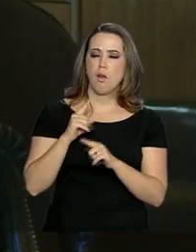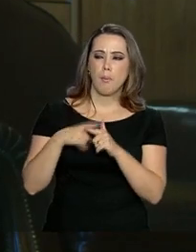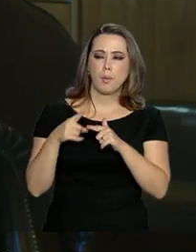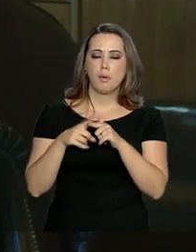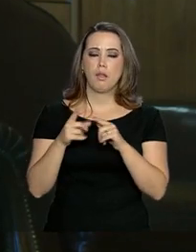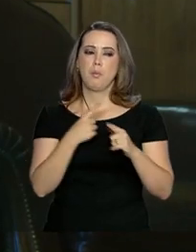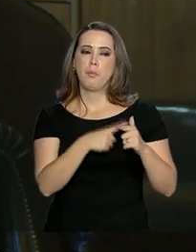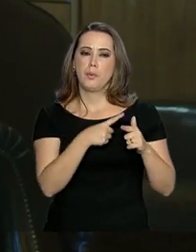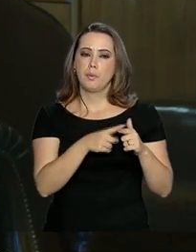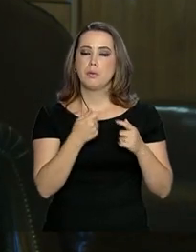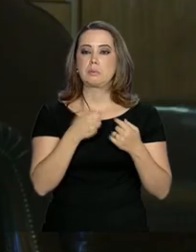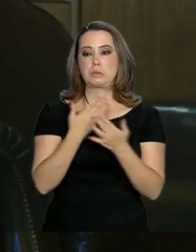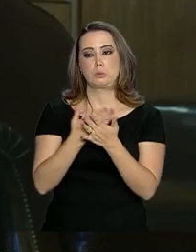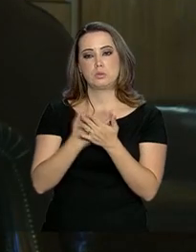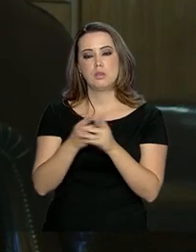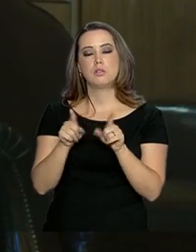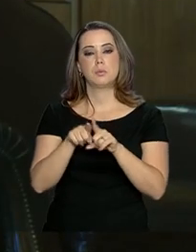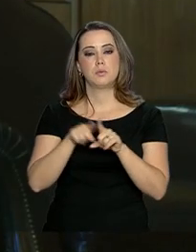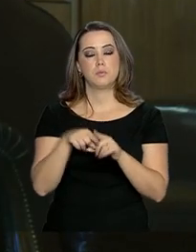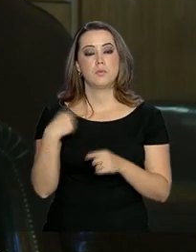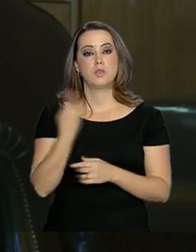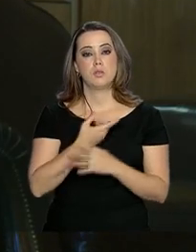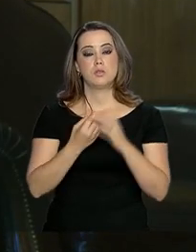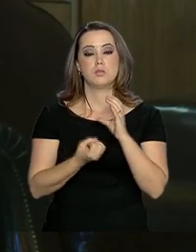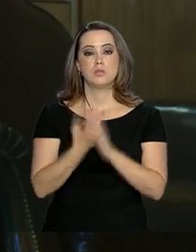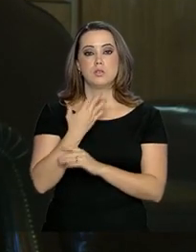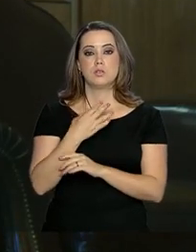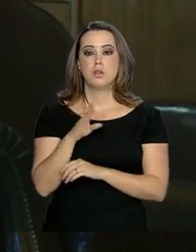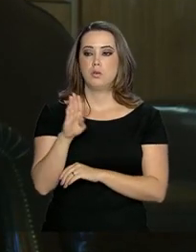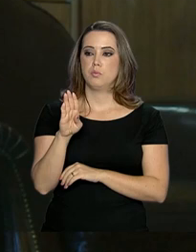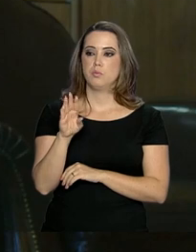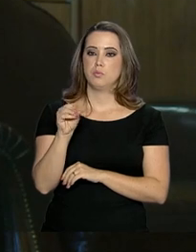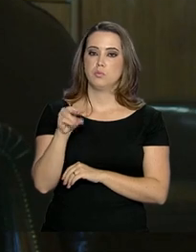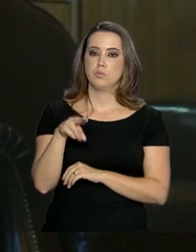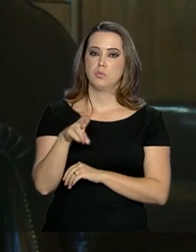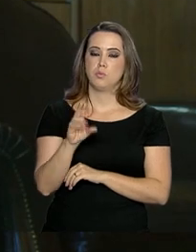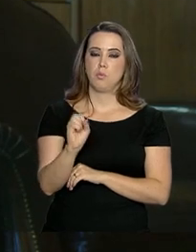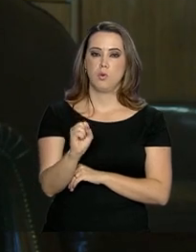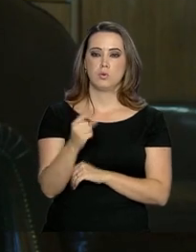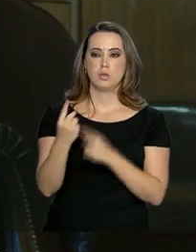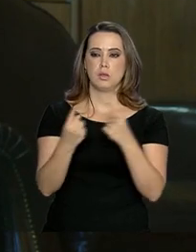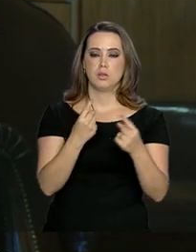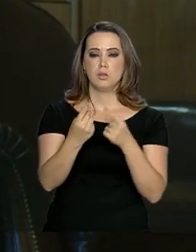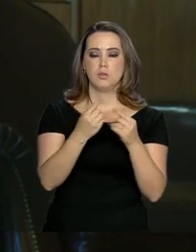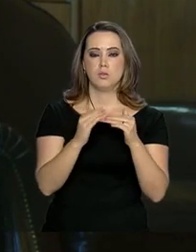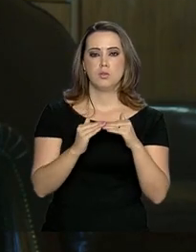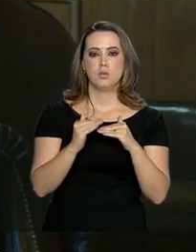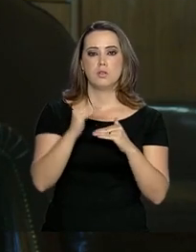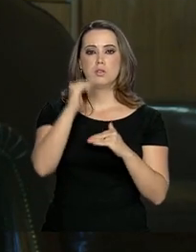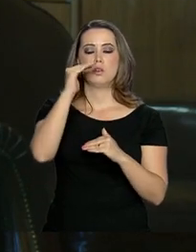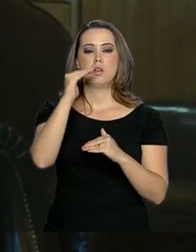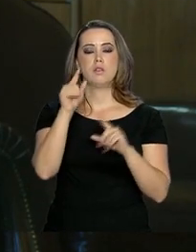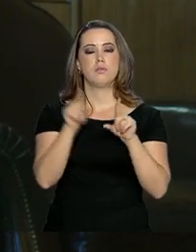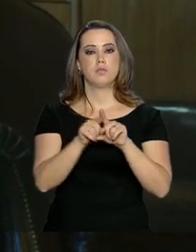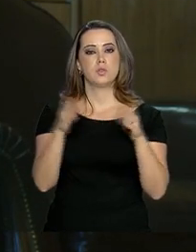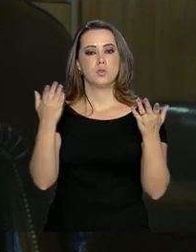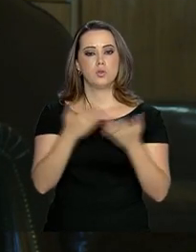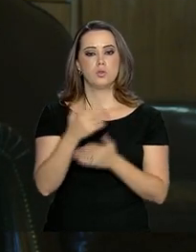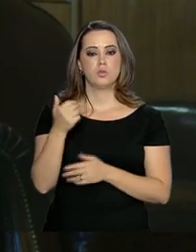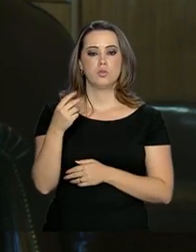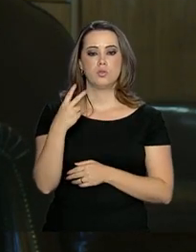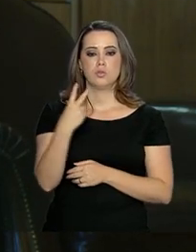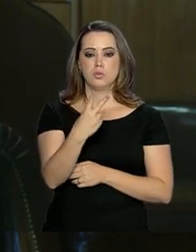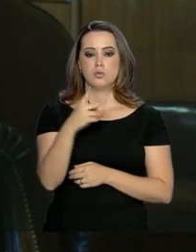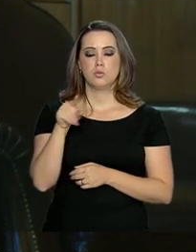precisam também ser auditados. Então, nós criamos um bônus para cada uma dessas situações, elevando a produtividade, que hoje é de 12